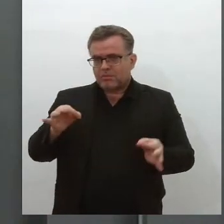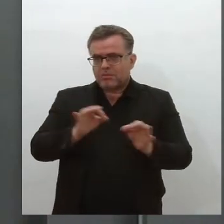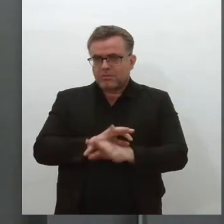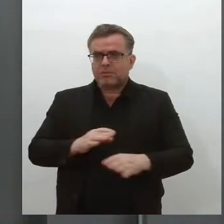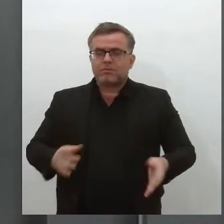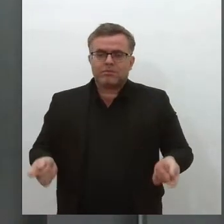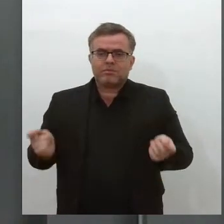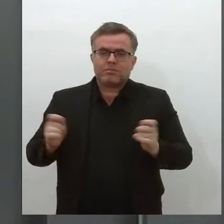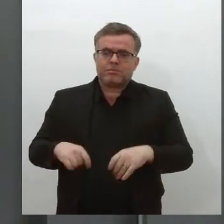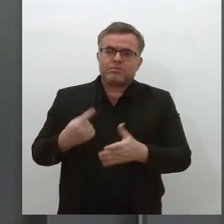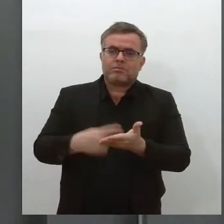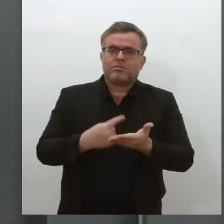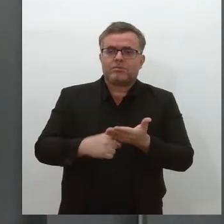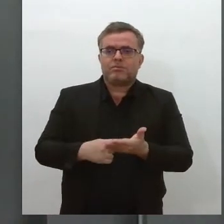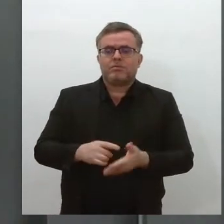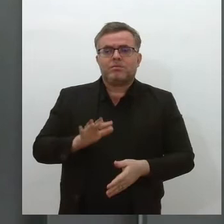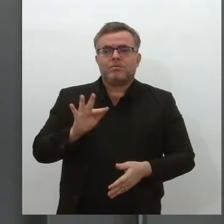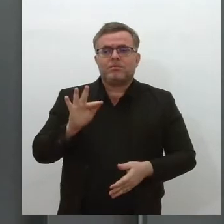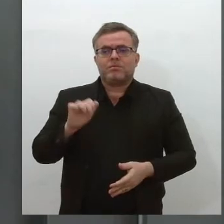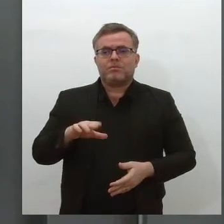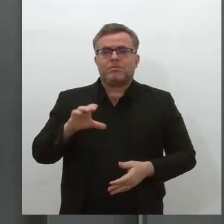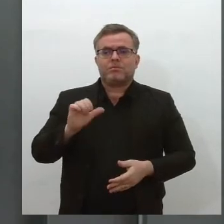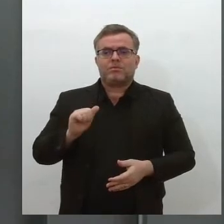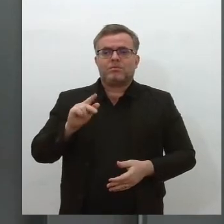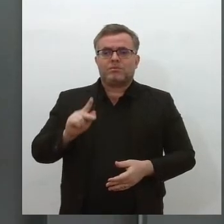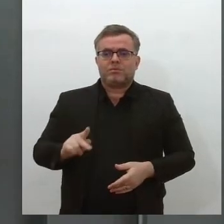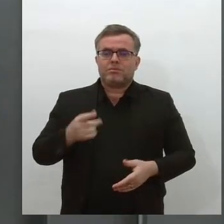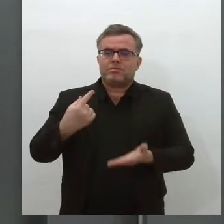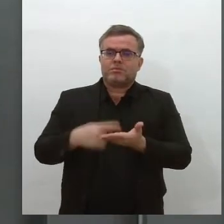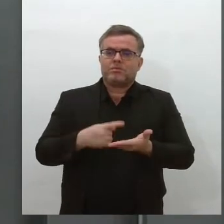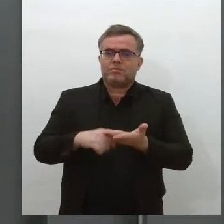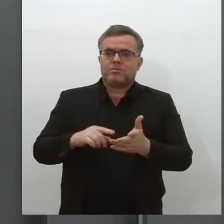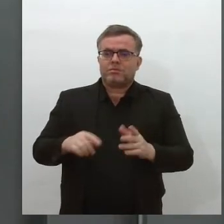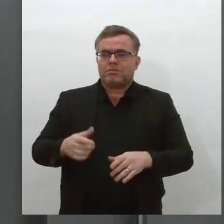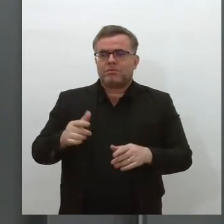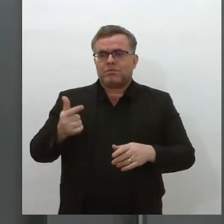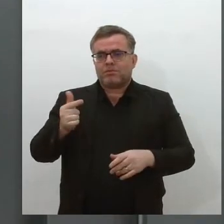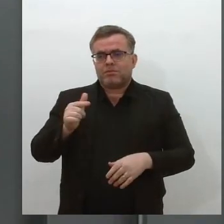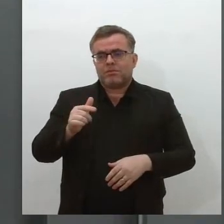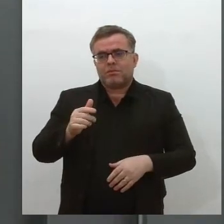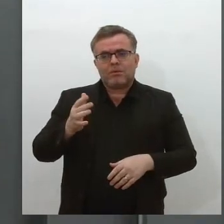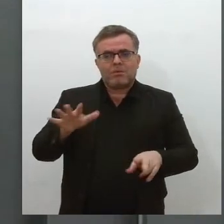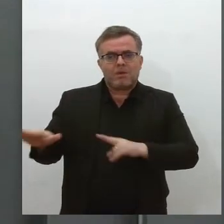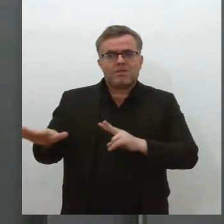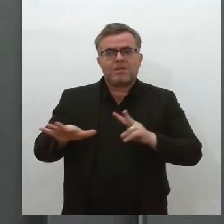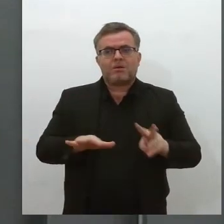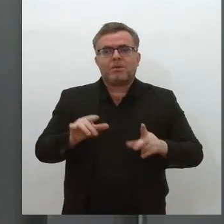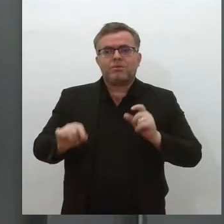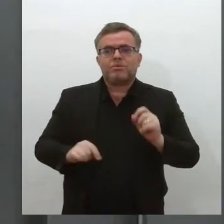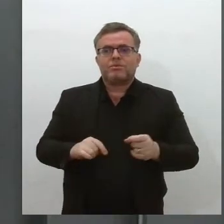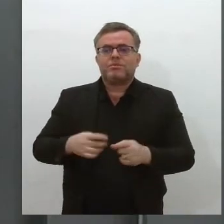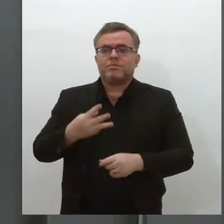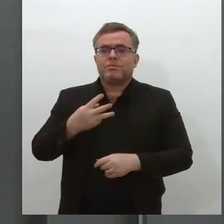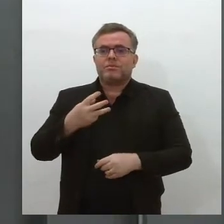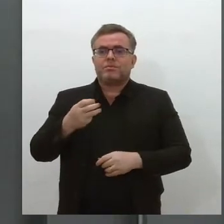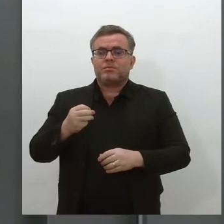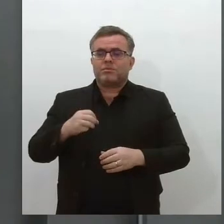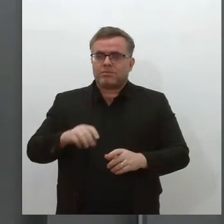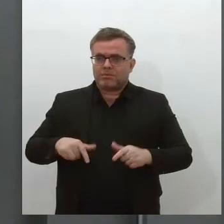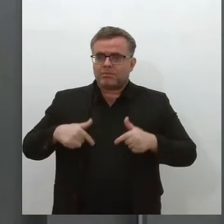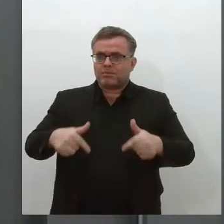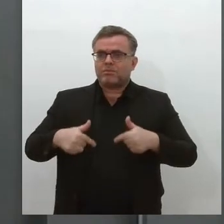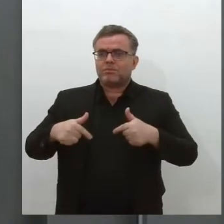pela Funcap e reúne em sete dias de programação mais de 30 ações em oito museus, o que inclui